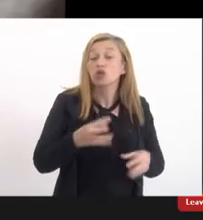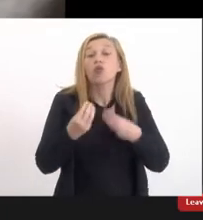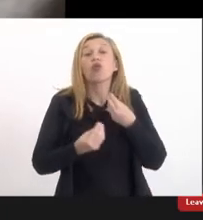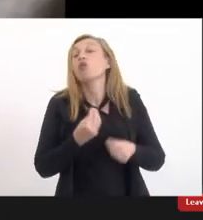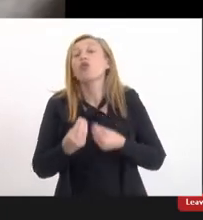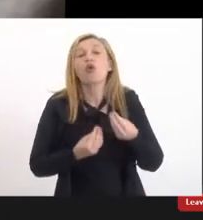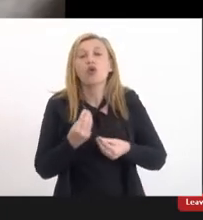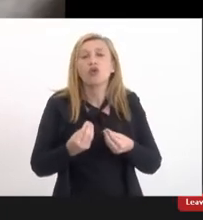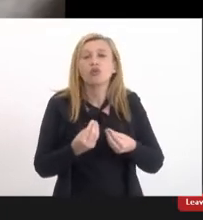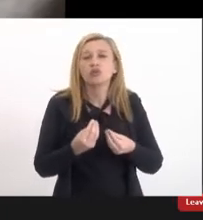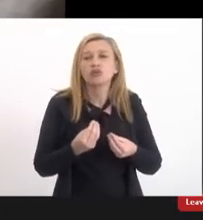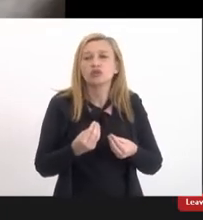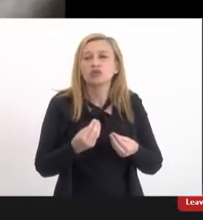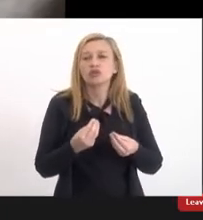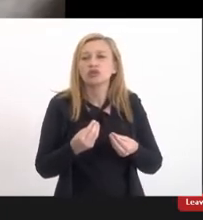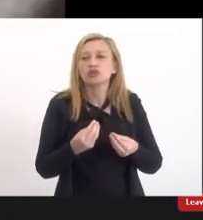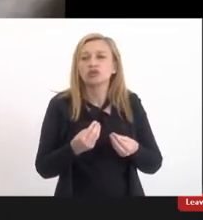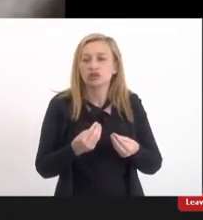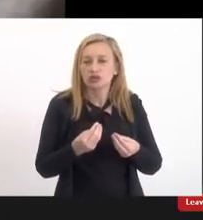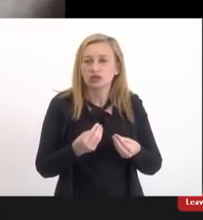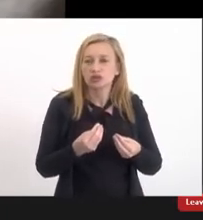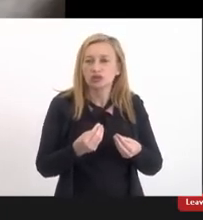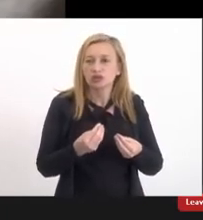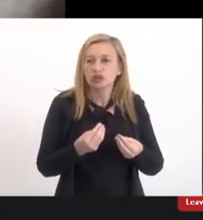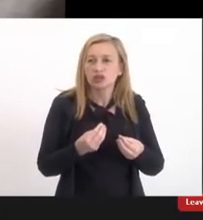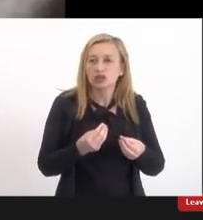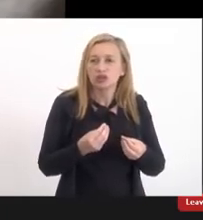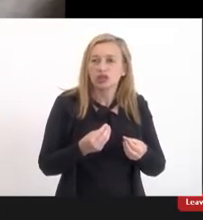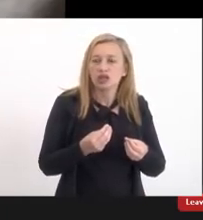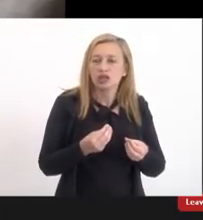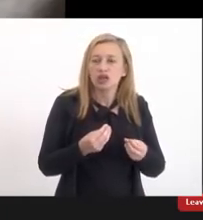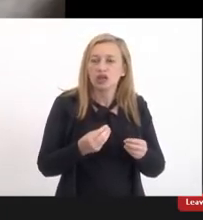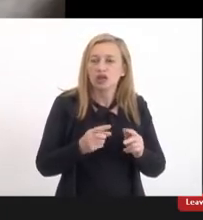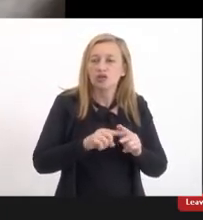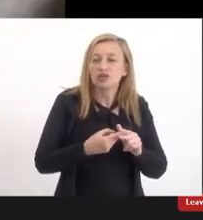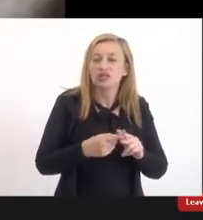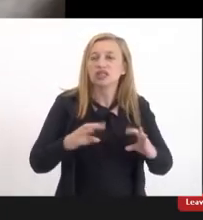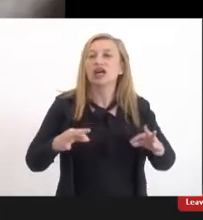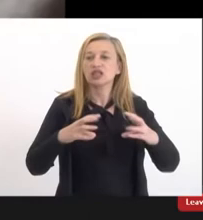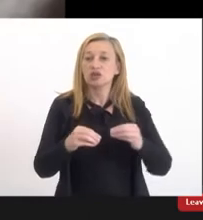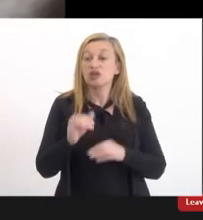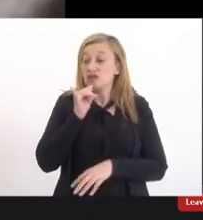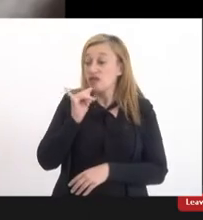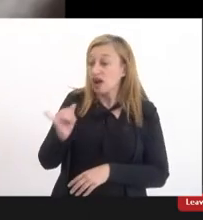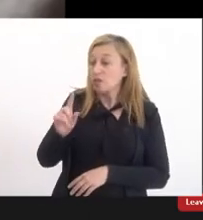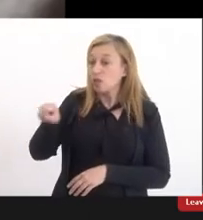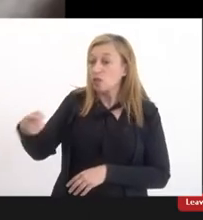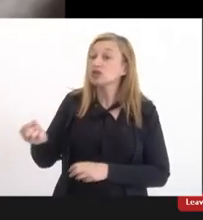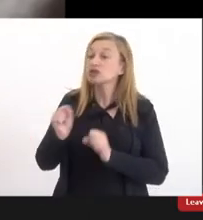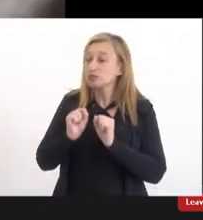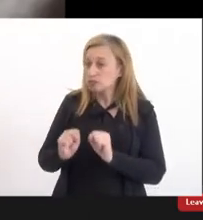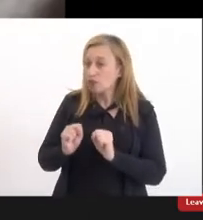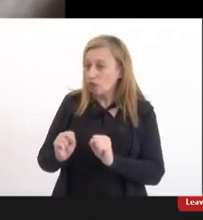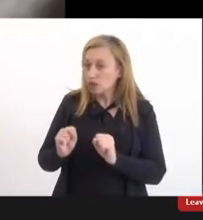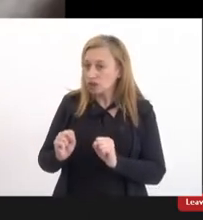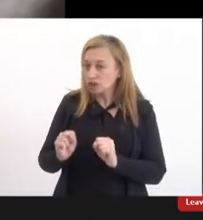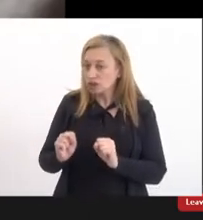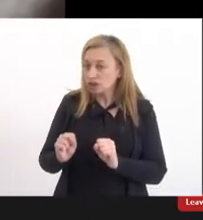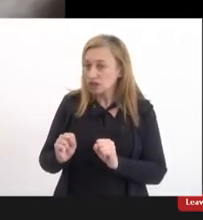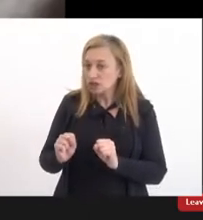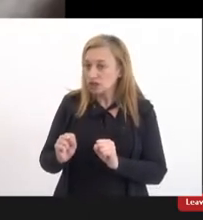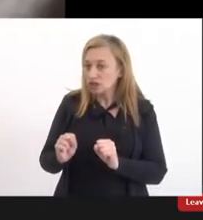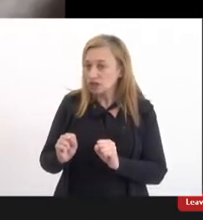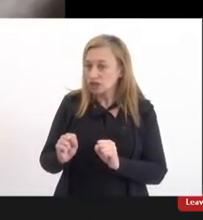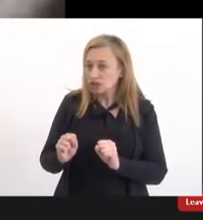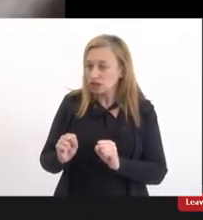a gente desconstrói isso e ainda fala para o outro ali como aquele pode se quiser desconstruir isso na ideia e na